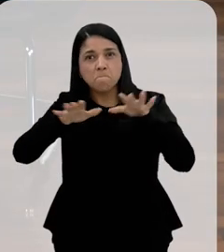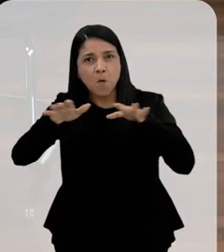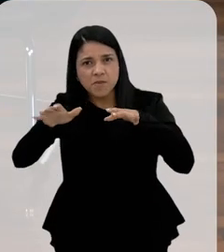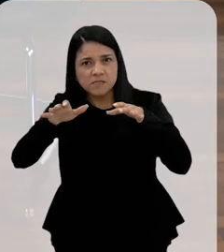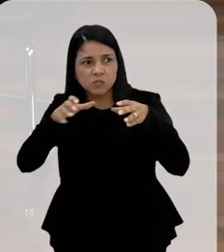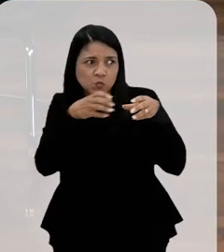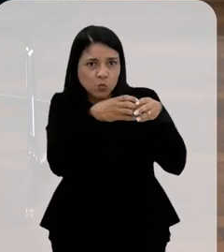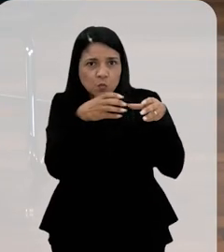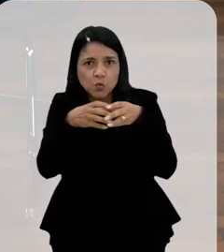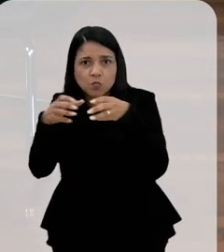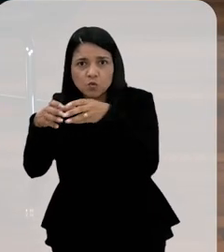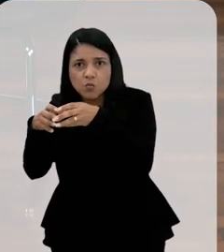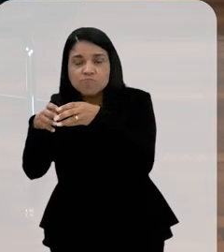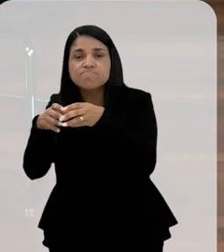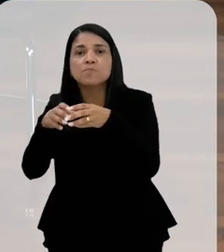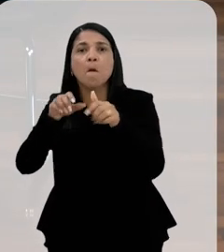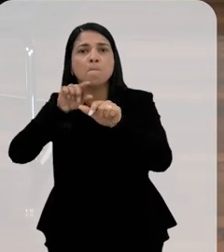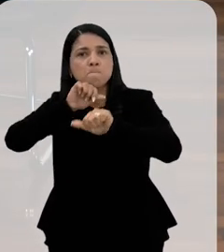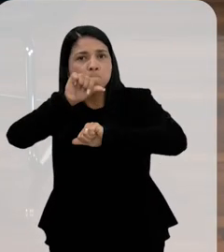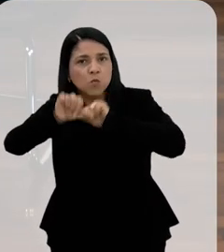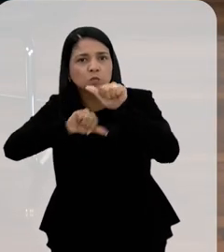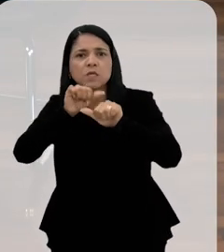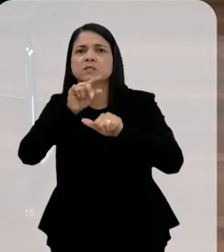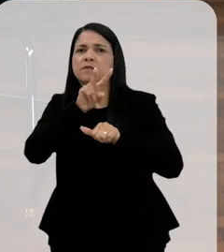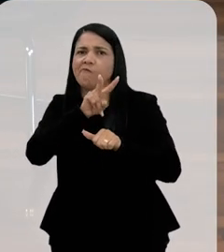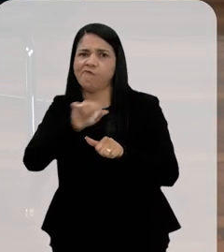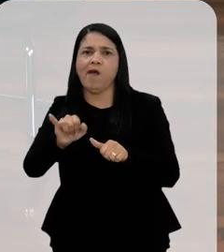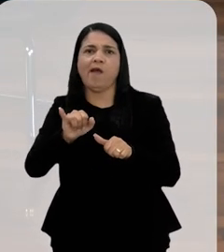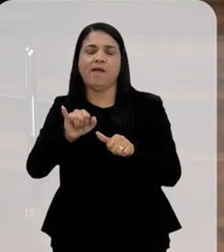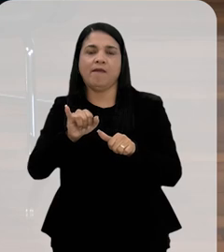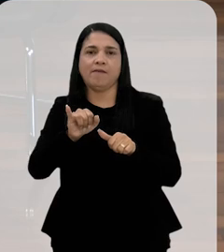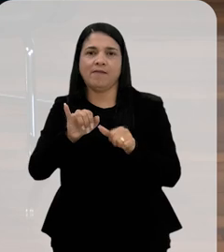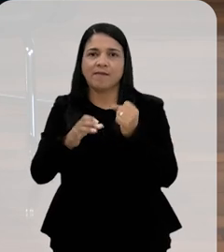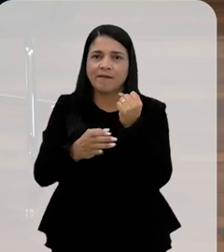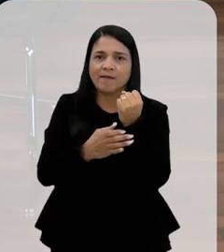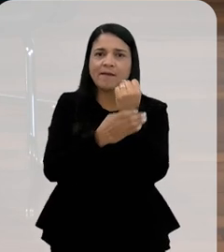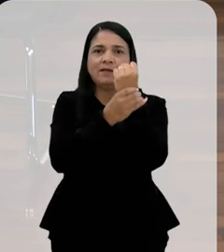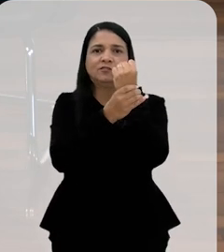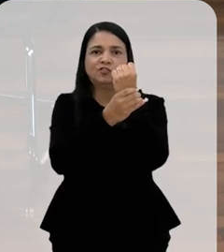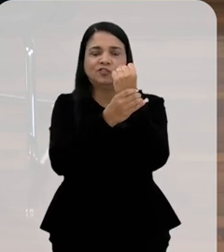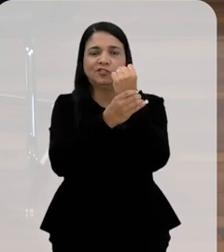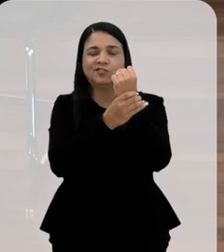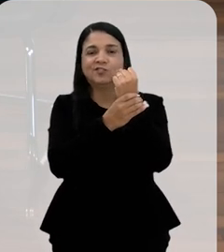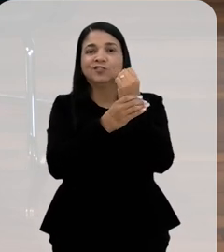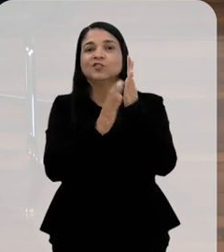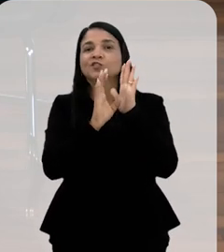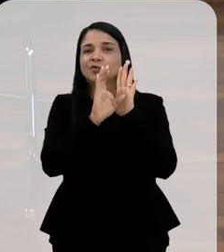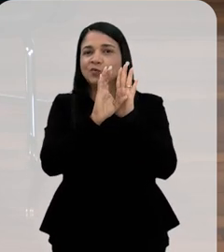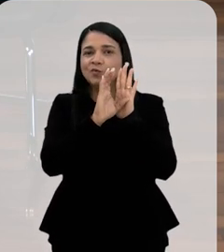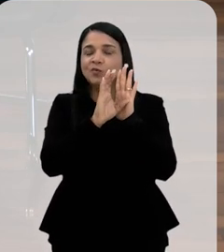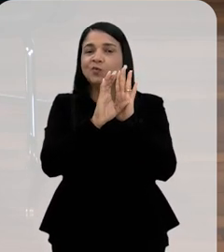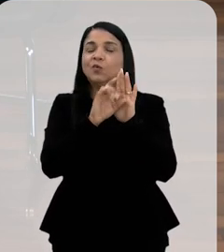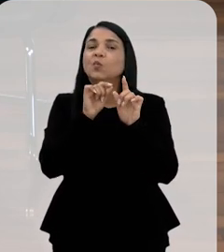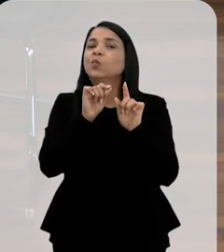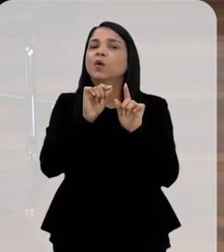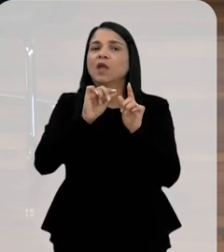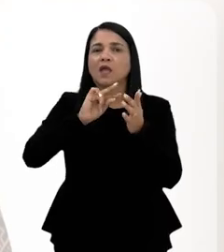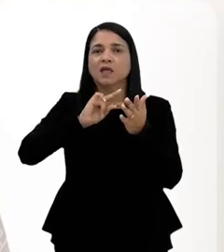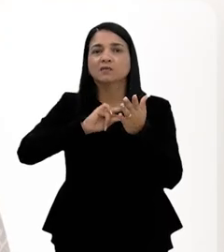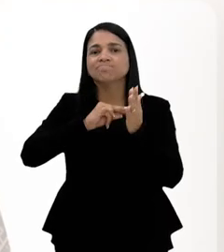vai produzir a mudança necessária nesse conceito que eles têm